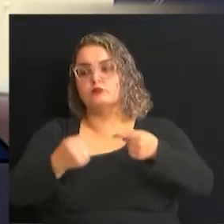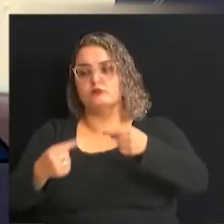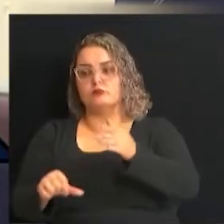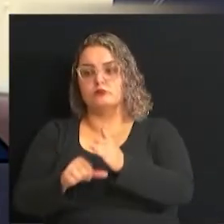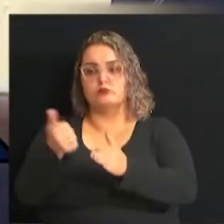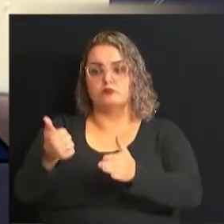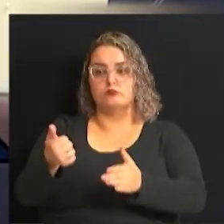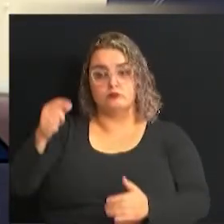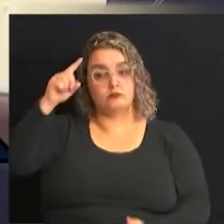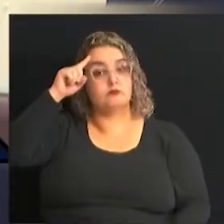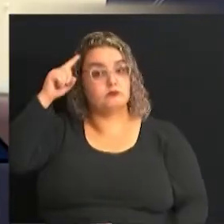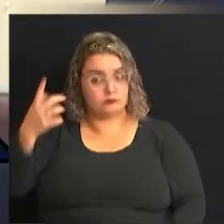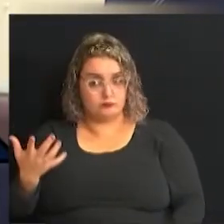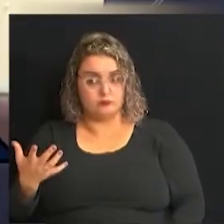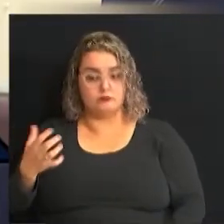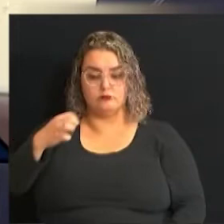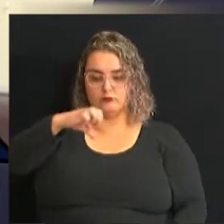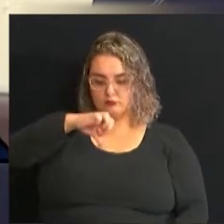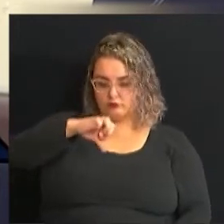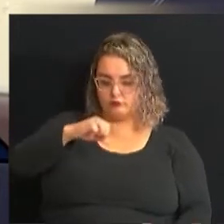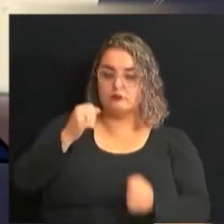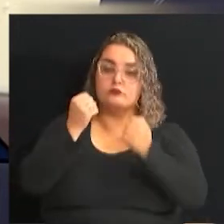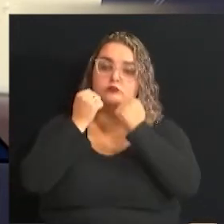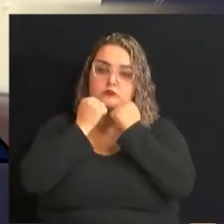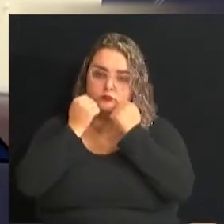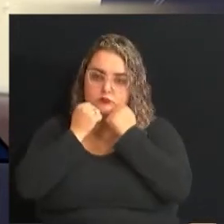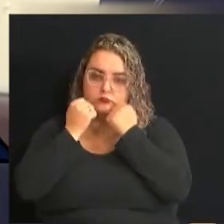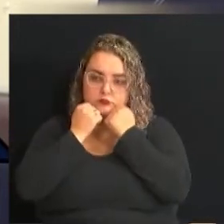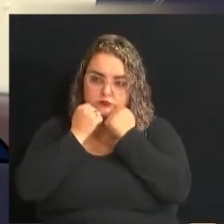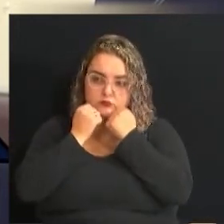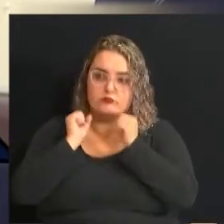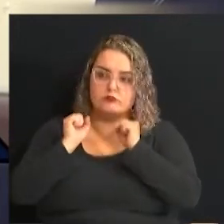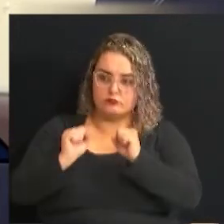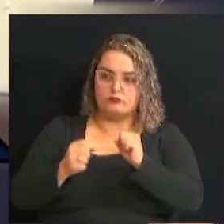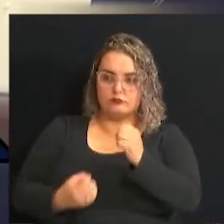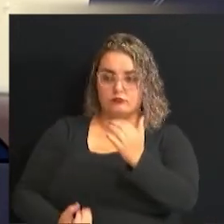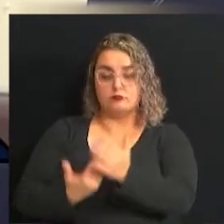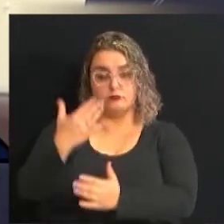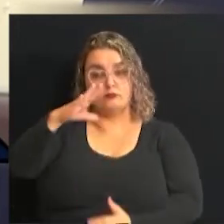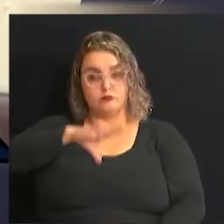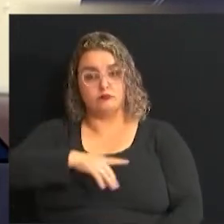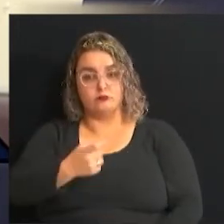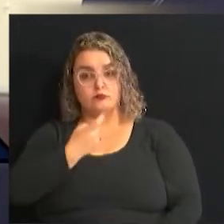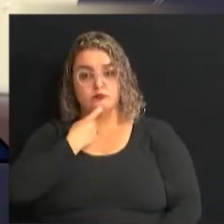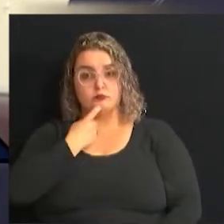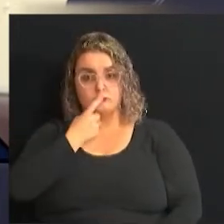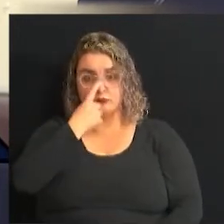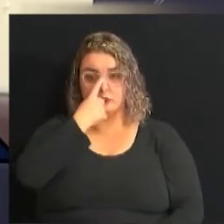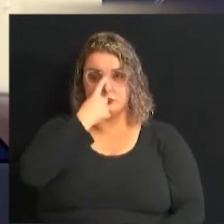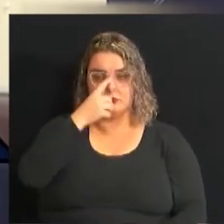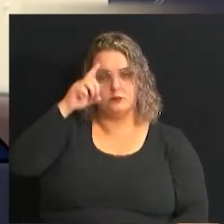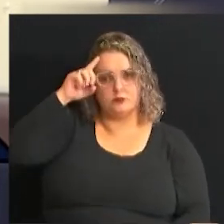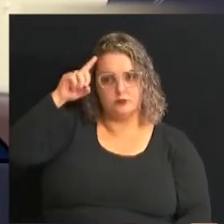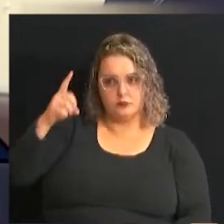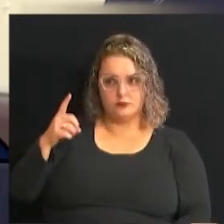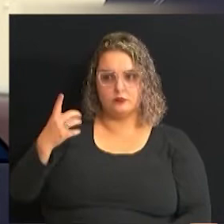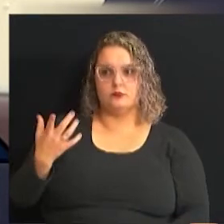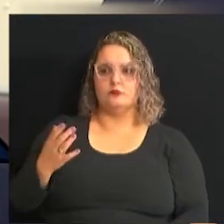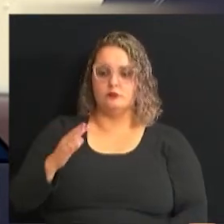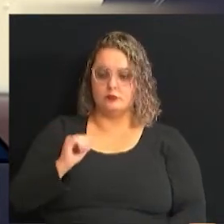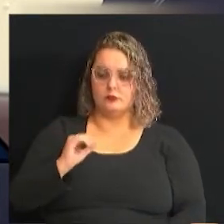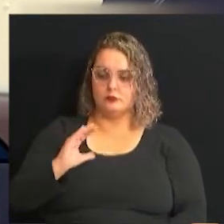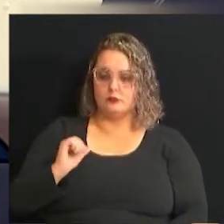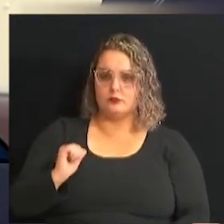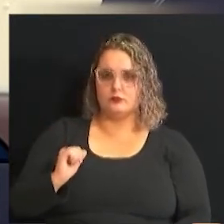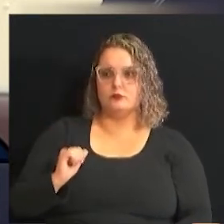em primeiro momento o dia 9 de julho, que a gente possa instituí-lo aqui na cidade de Campinas, como sendo o dia